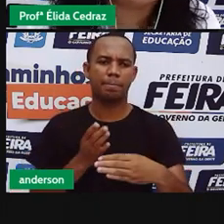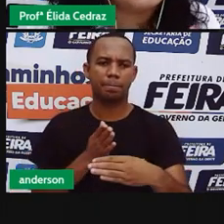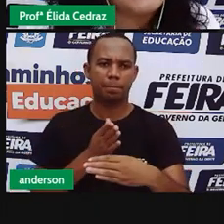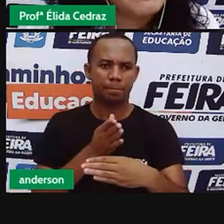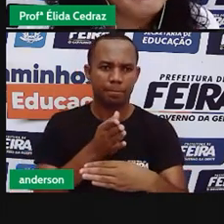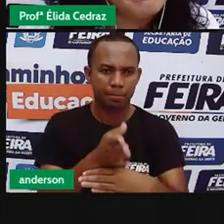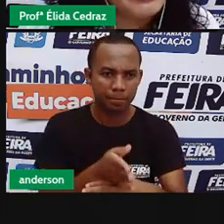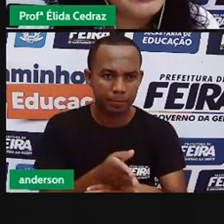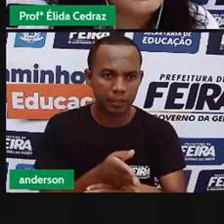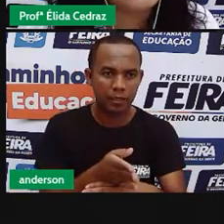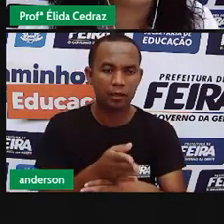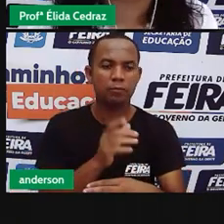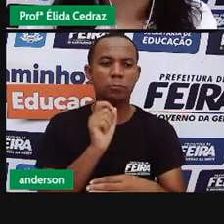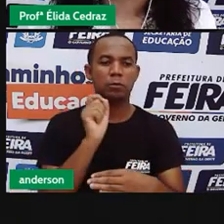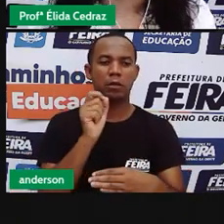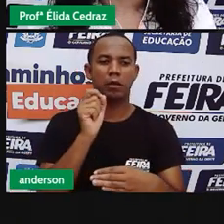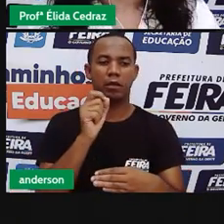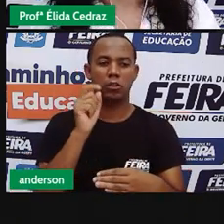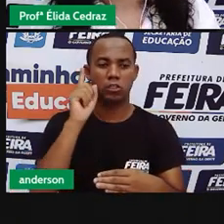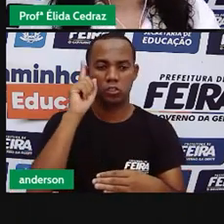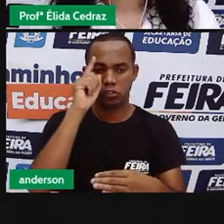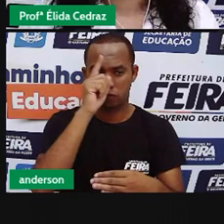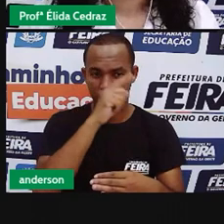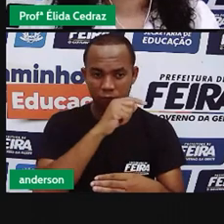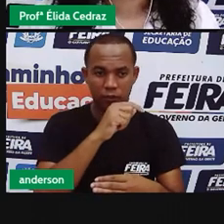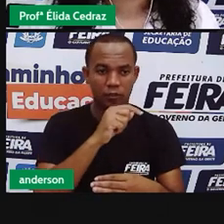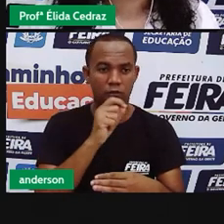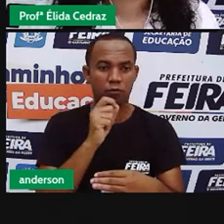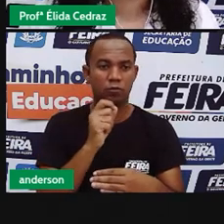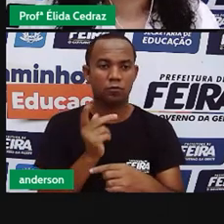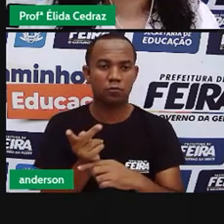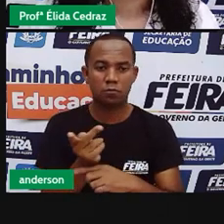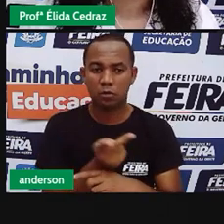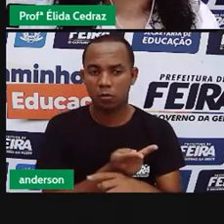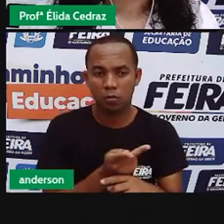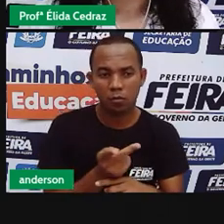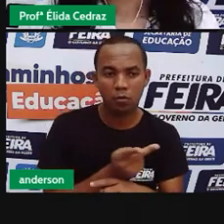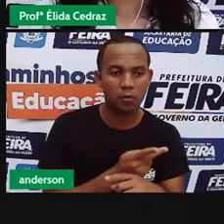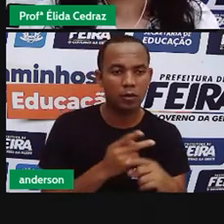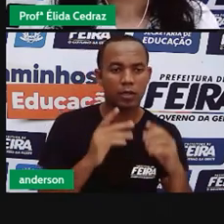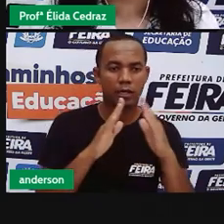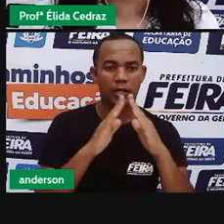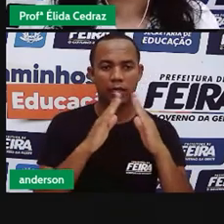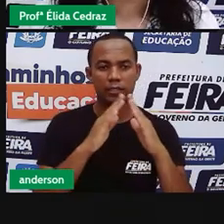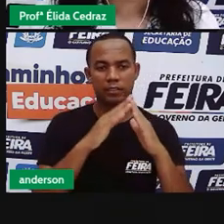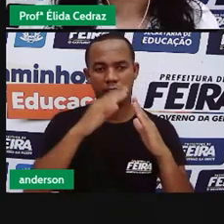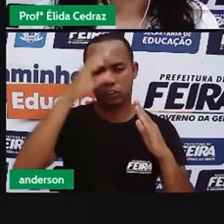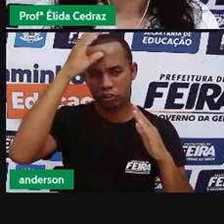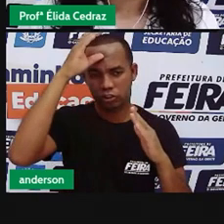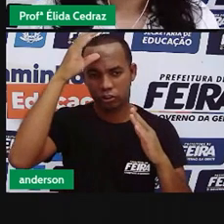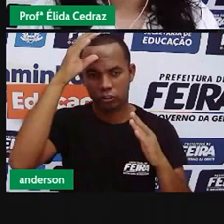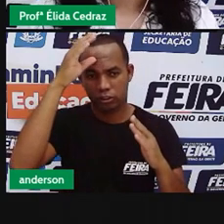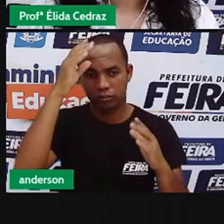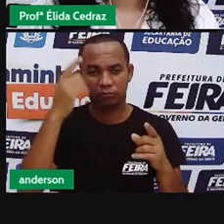maior trabalho para encontrar a casa da sua tia. Você sabe por quê?